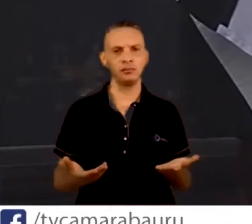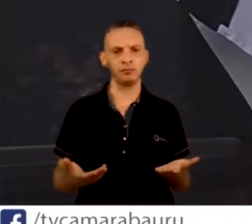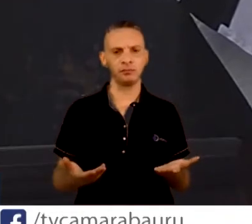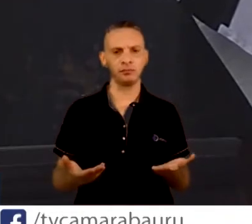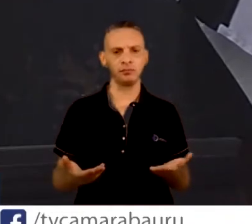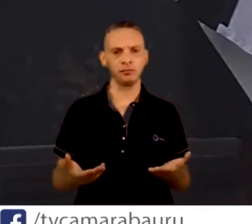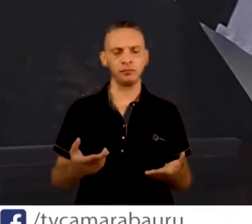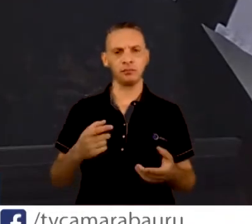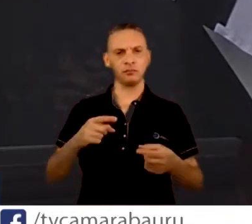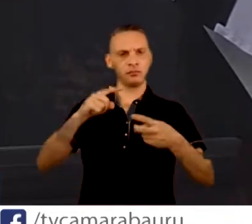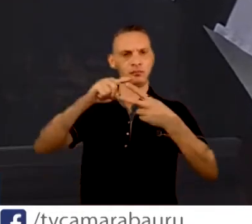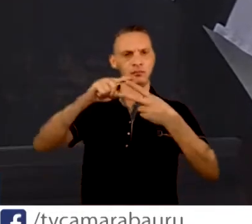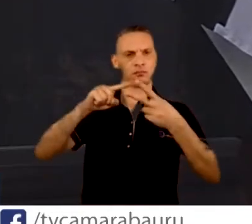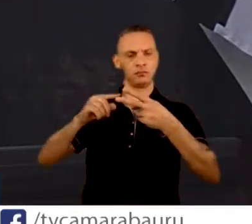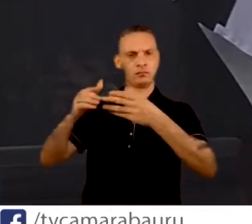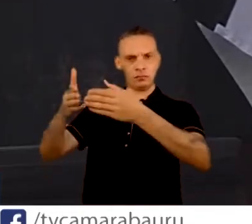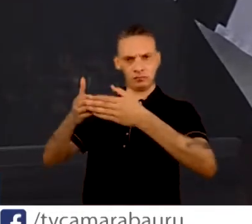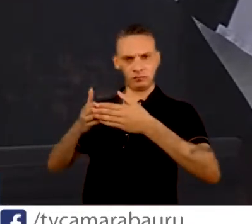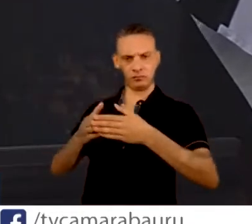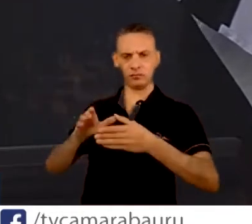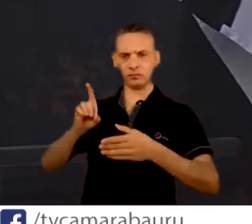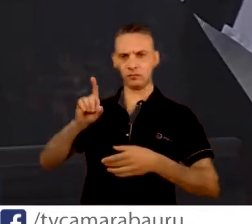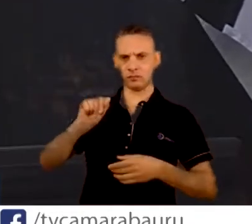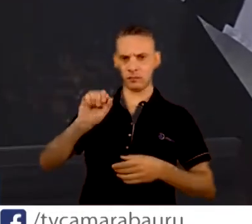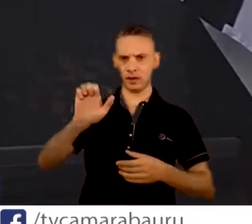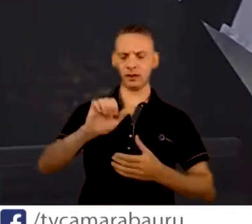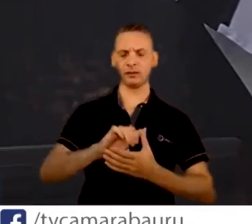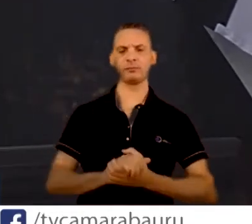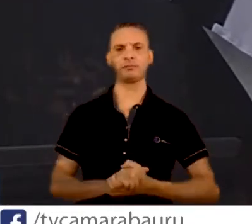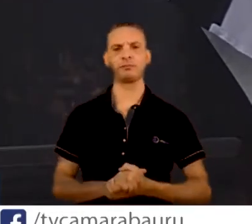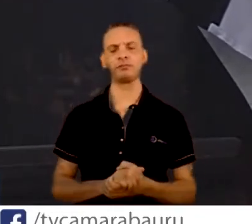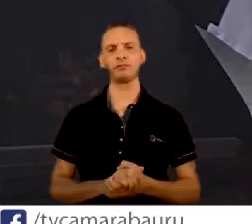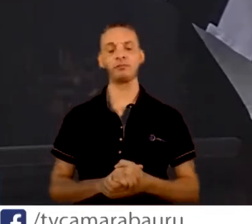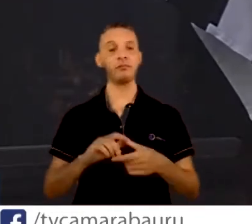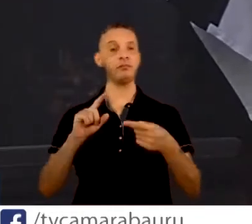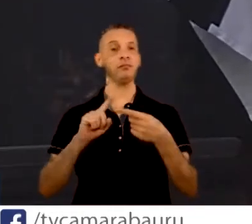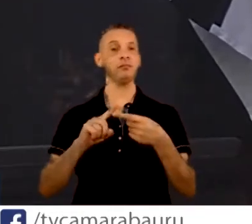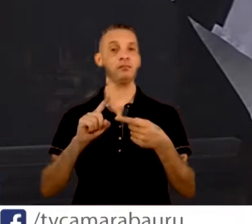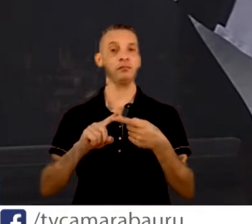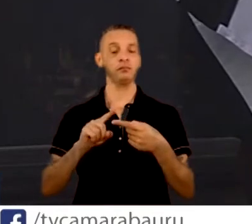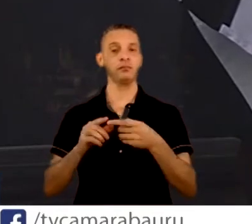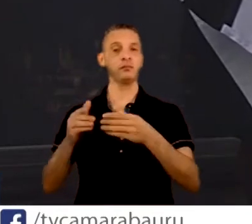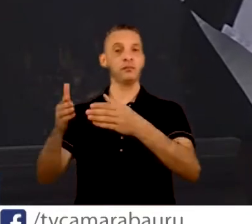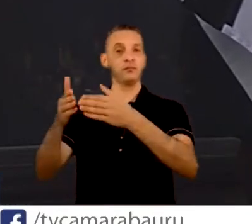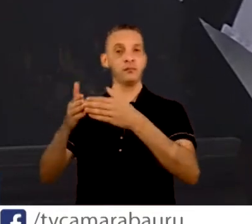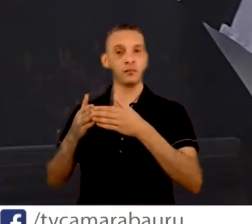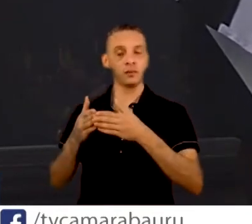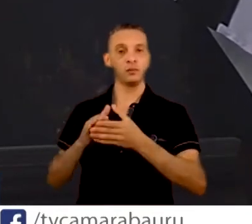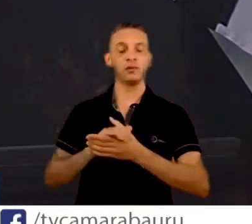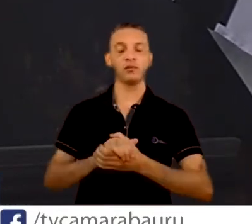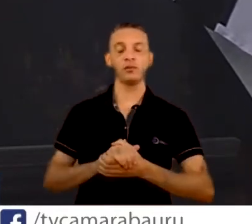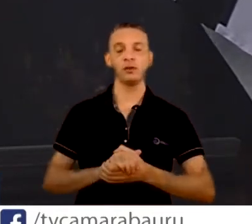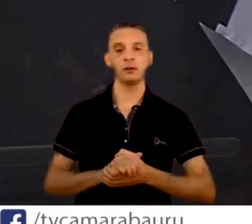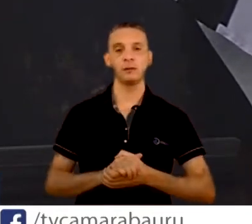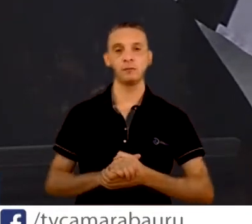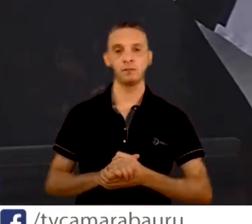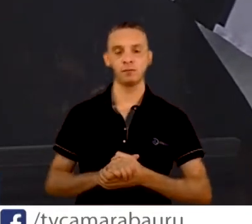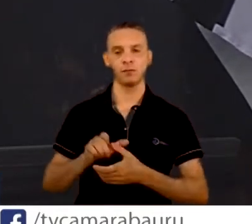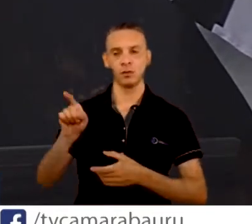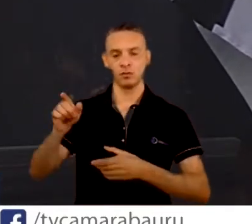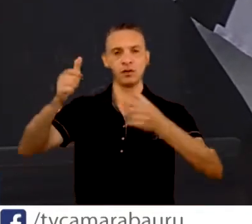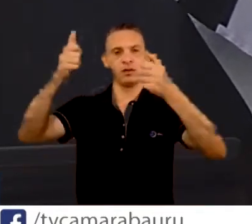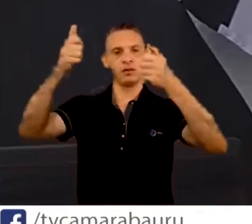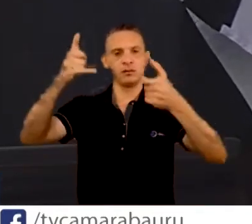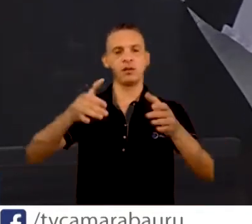solicitações aqui para o DAE. A primeira é a solicitação desse apontamento do Conselho